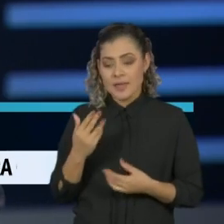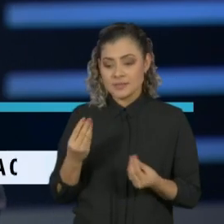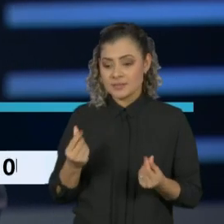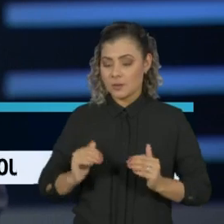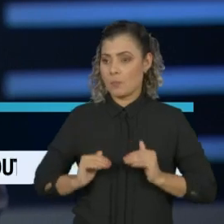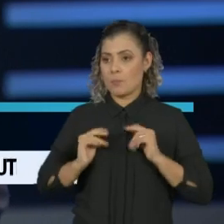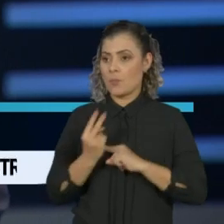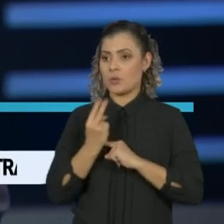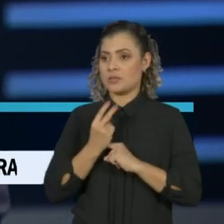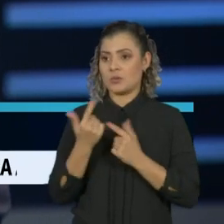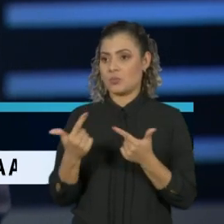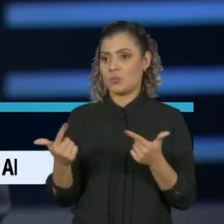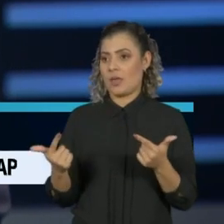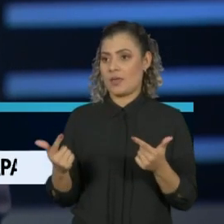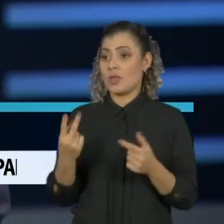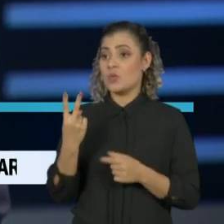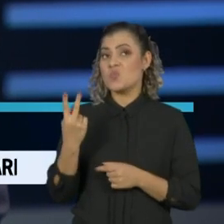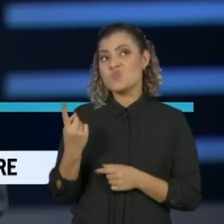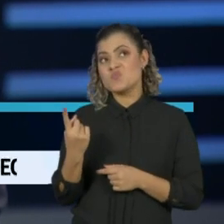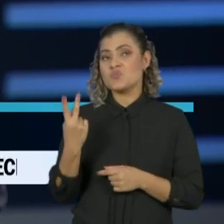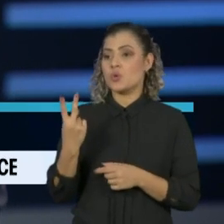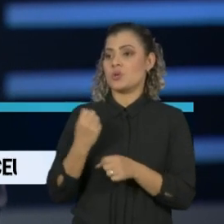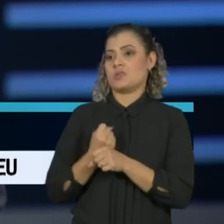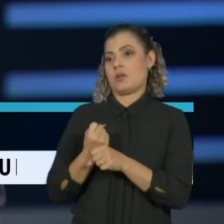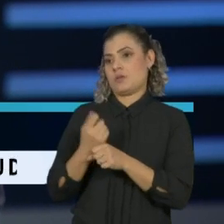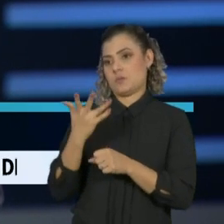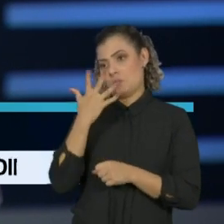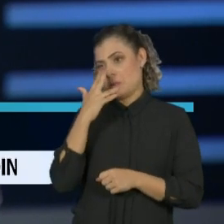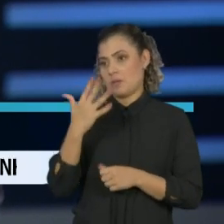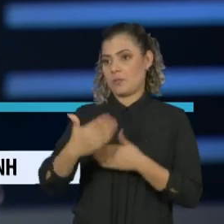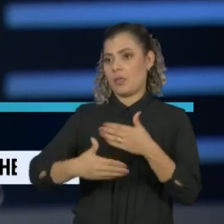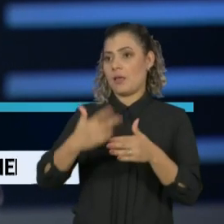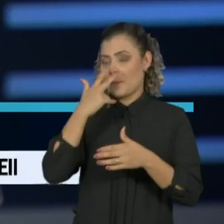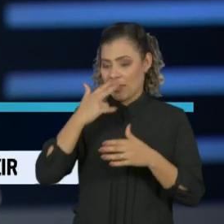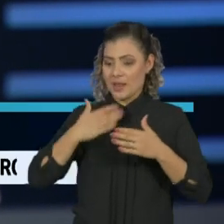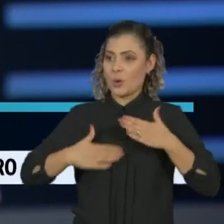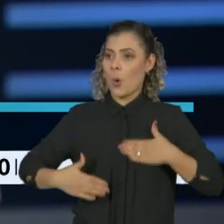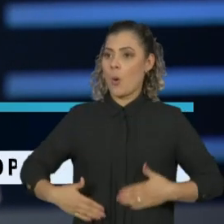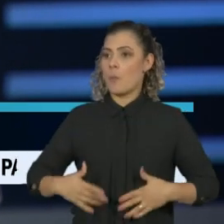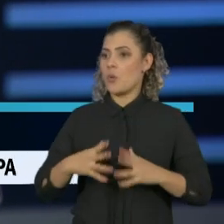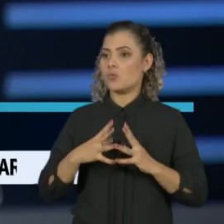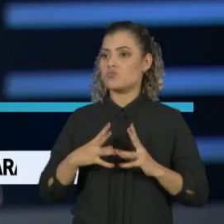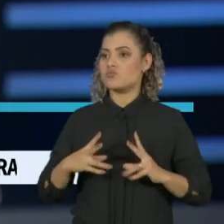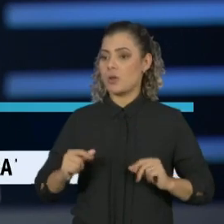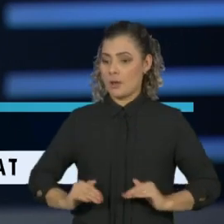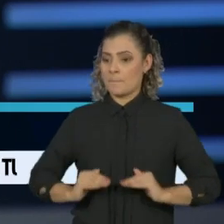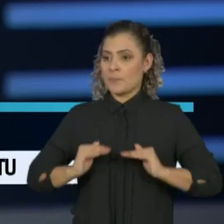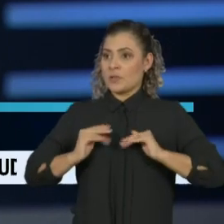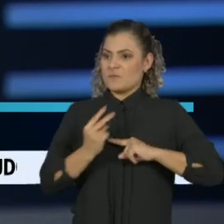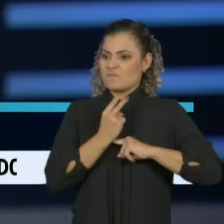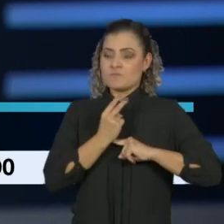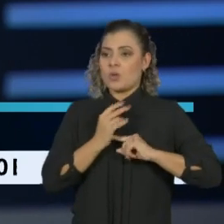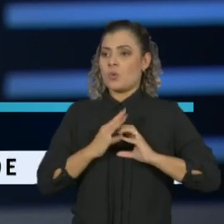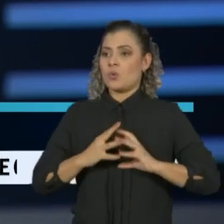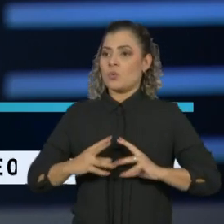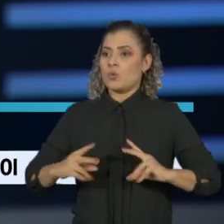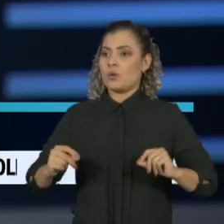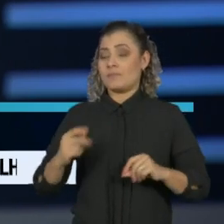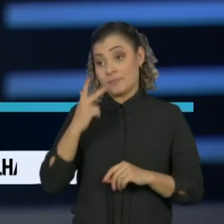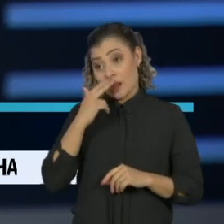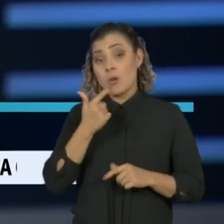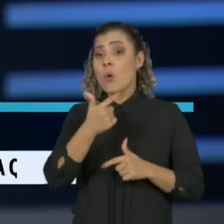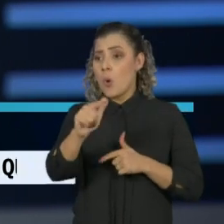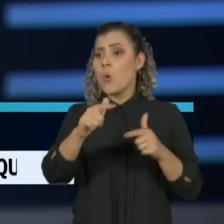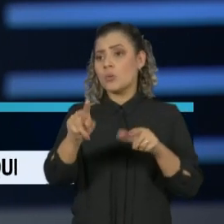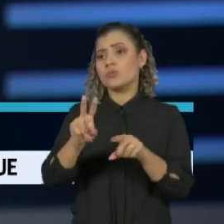defesa de anticorpos, quer dizer, a memória se esquecia, a memória imunológica é de curta duração. Isso não é problema, acontece com